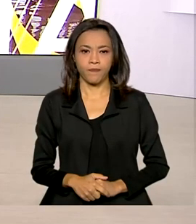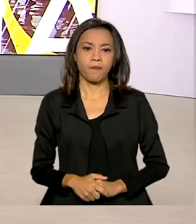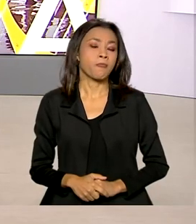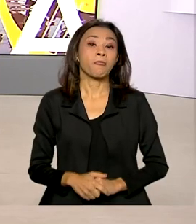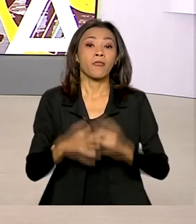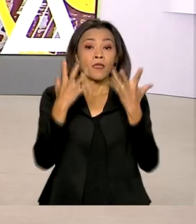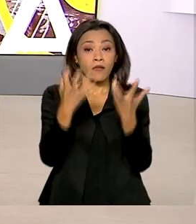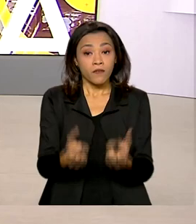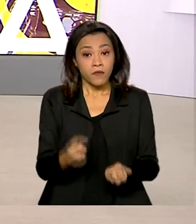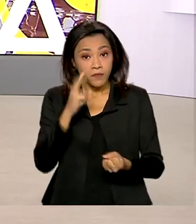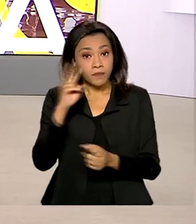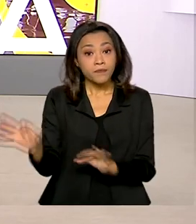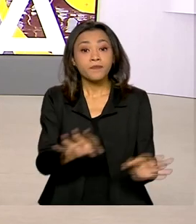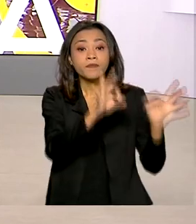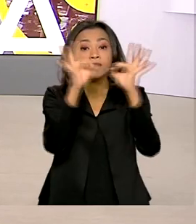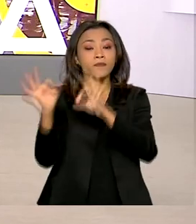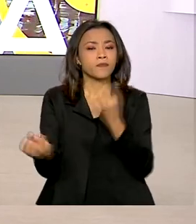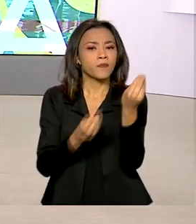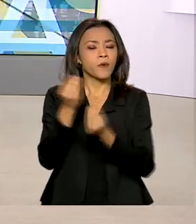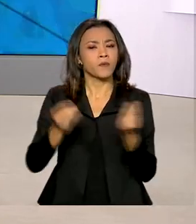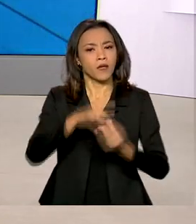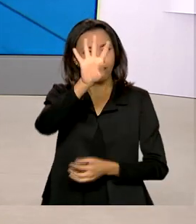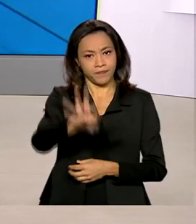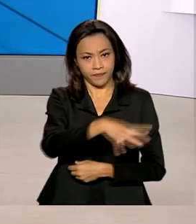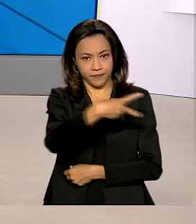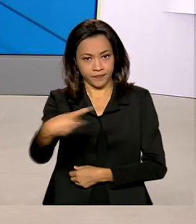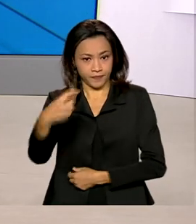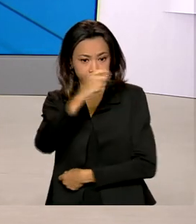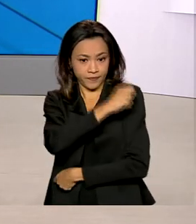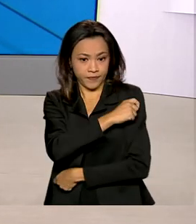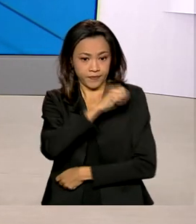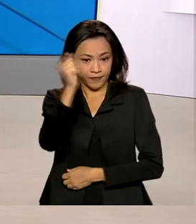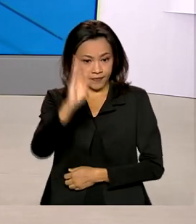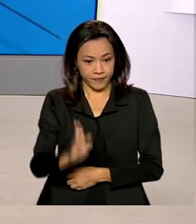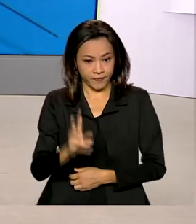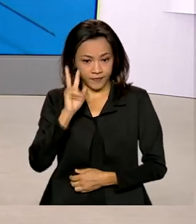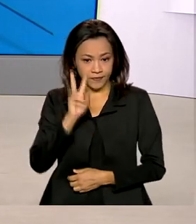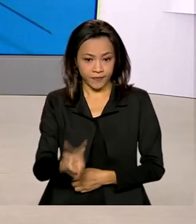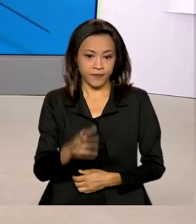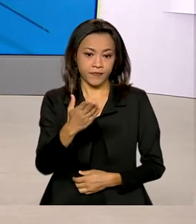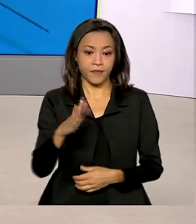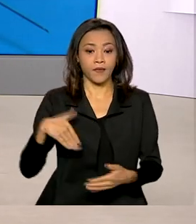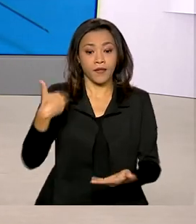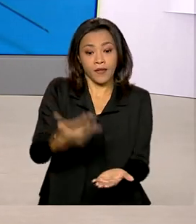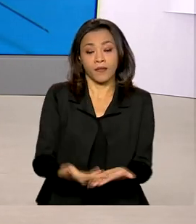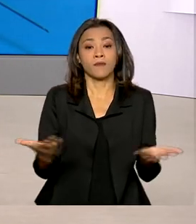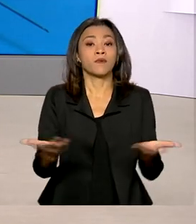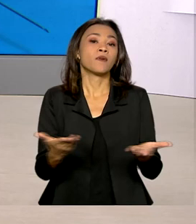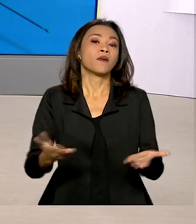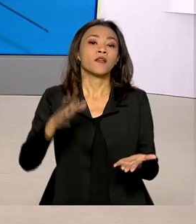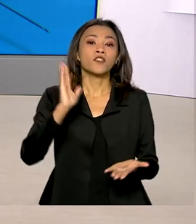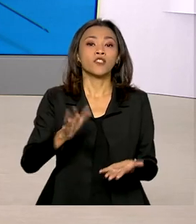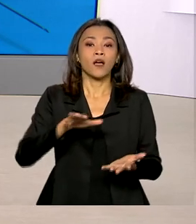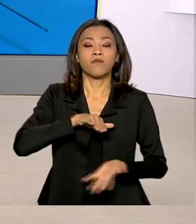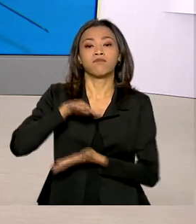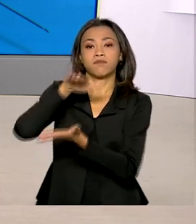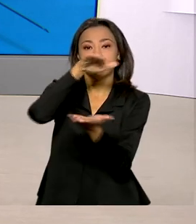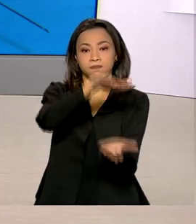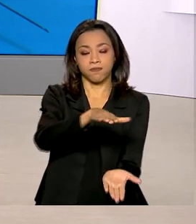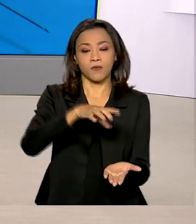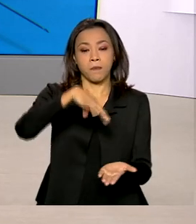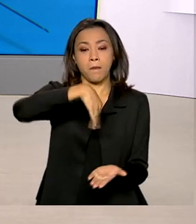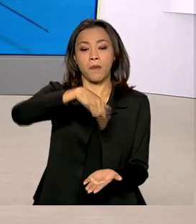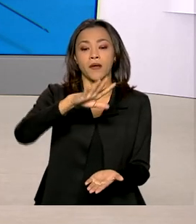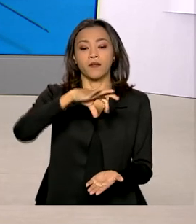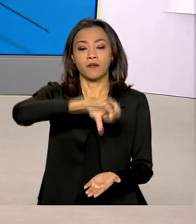Vamos conferir agora como está a vacinação no Brasil? Os números aqui no telão pra gente. Até agora o Ministério da Saúde já distribuiu mais de